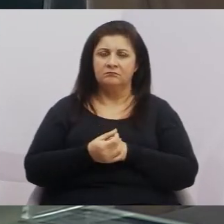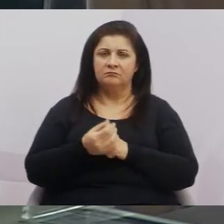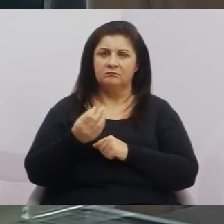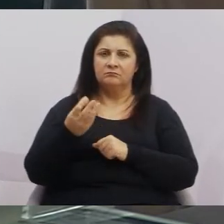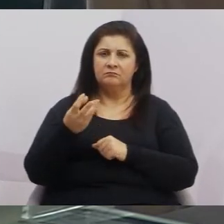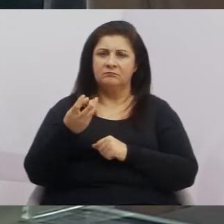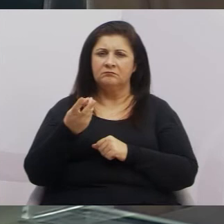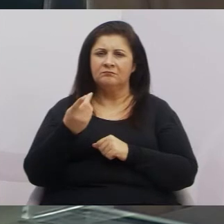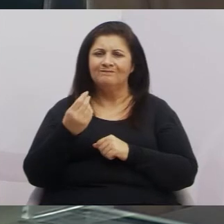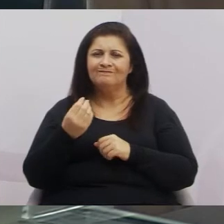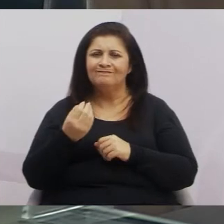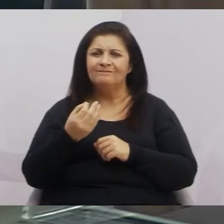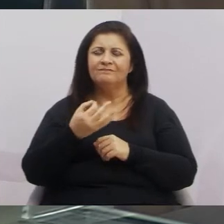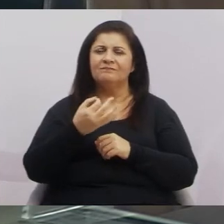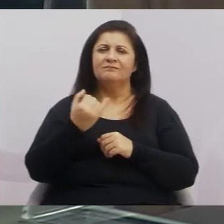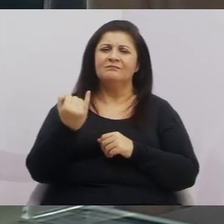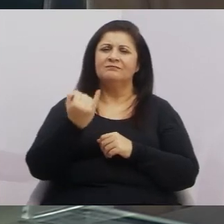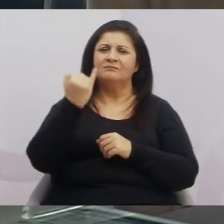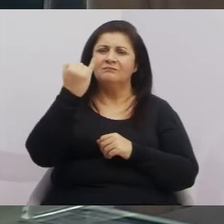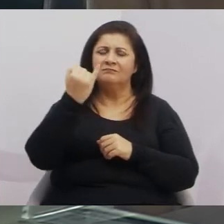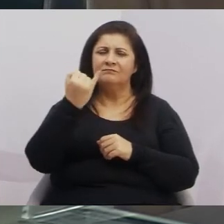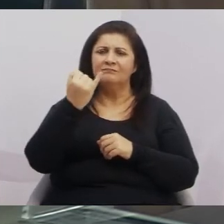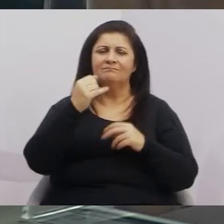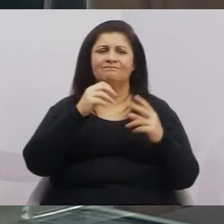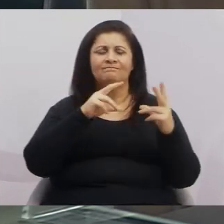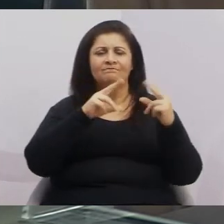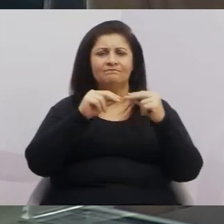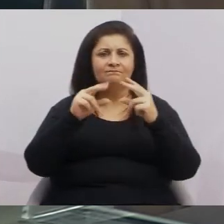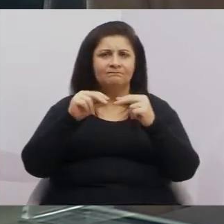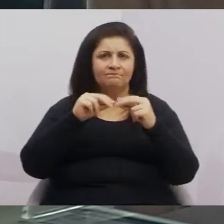debates importantes nós tivemos nessa casa